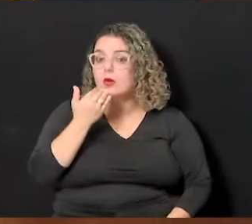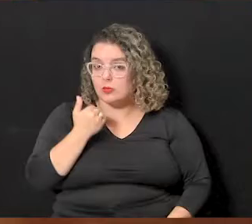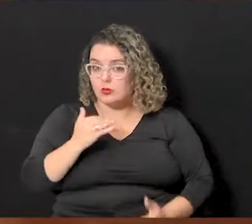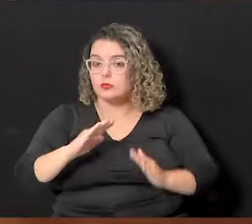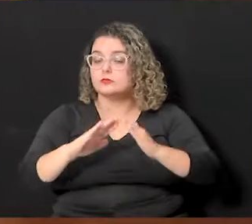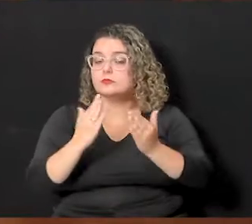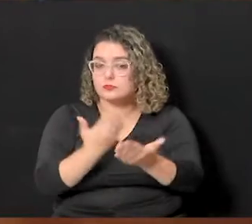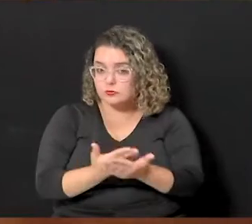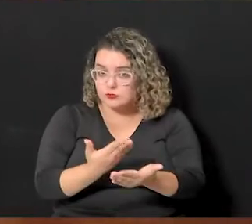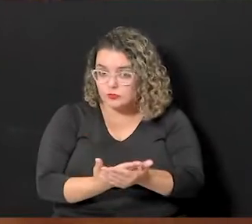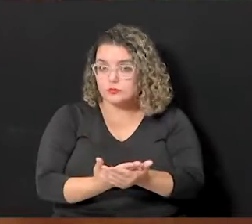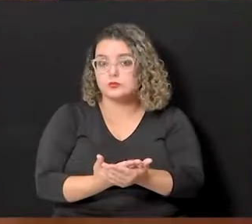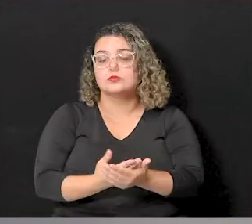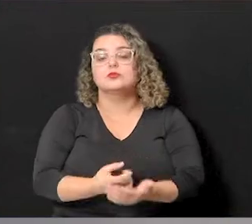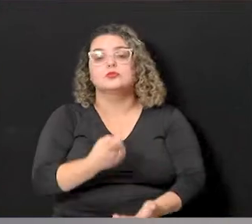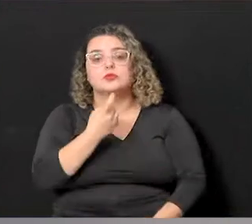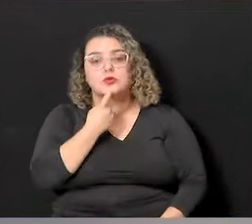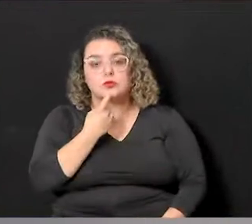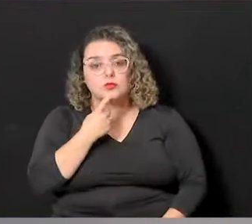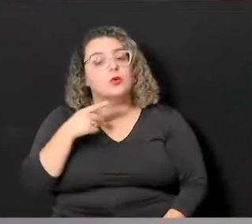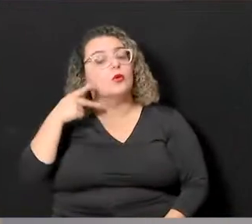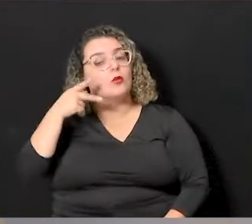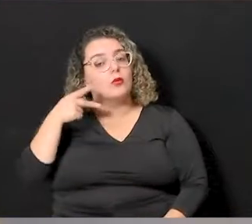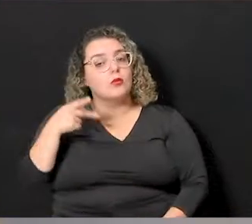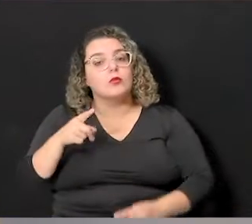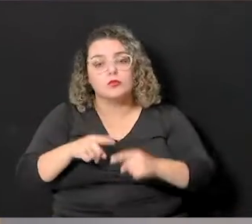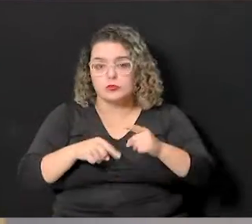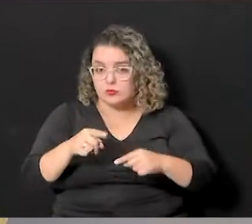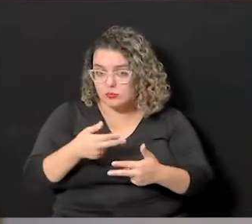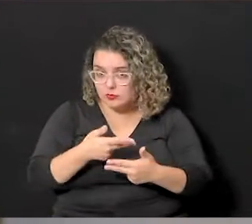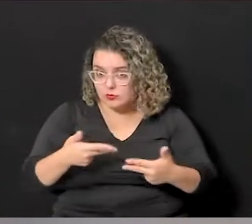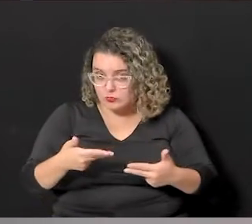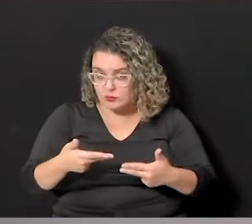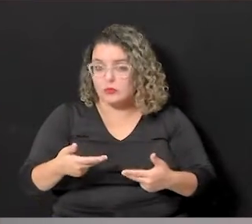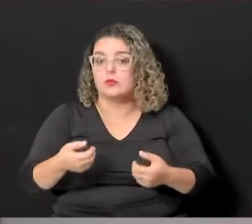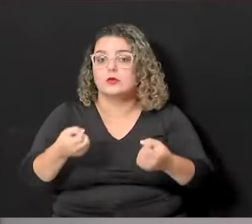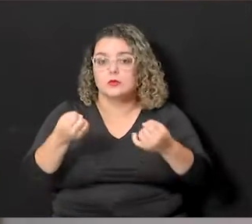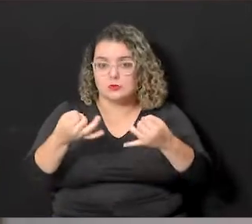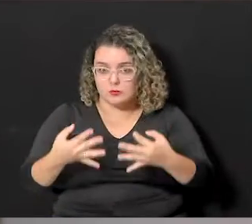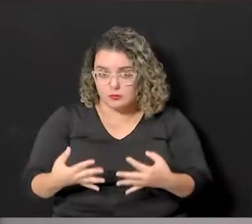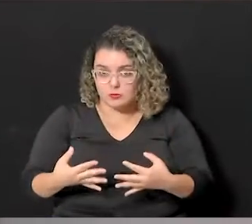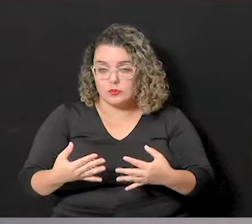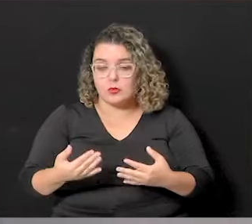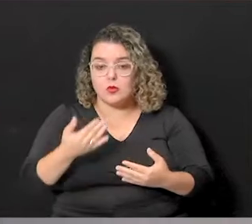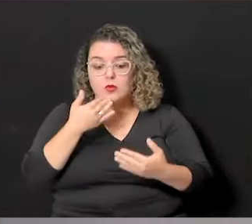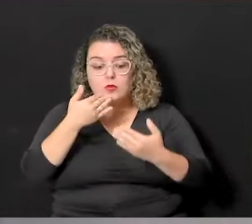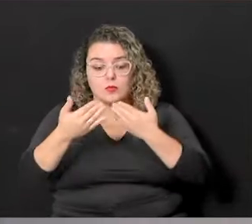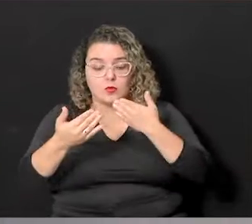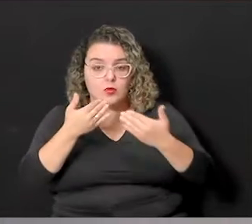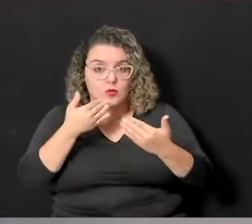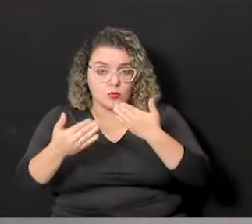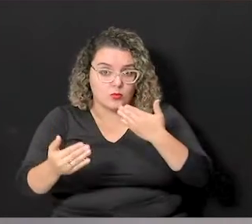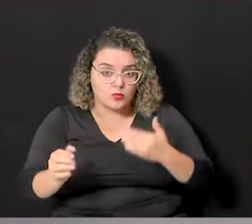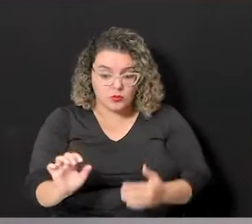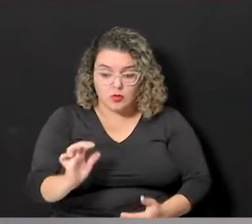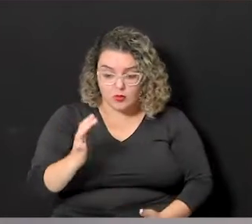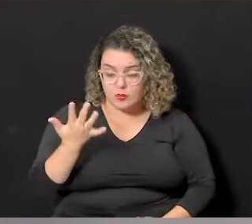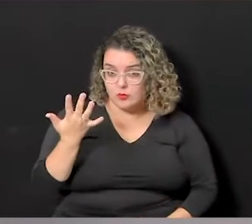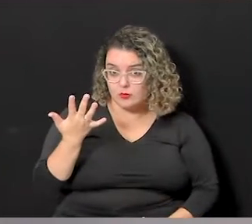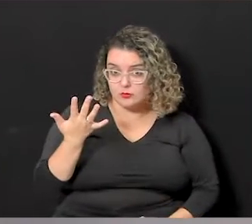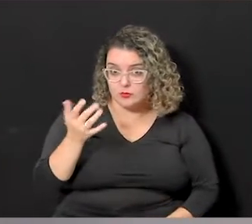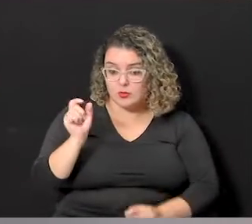Alimentação Escolar de Campinas. O parlamentar explicou a matéria. A demanda surgiu muito